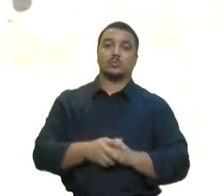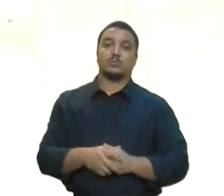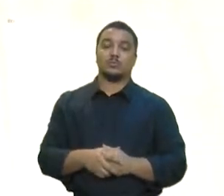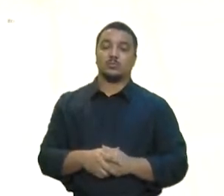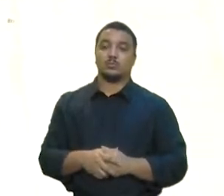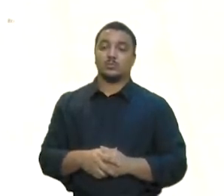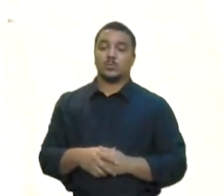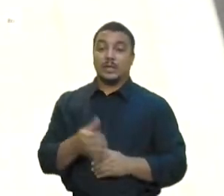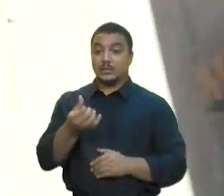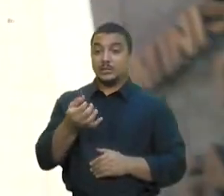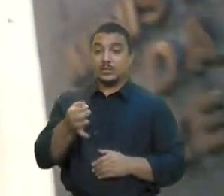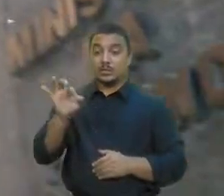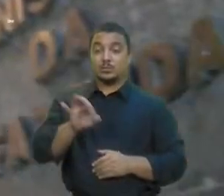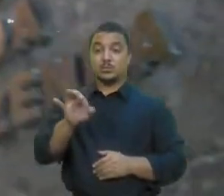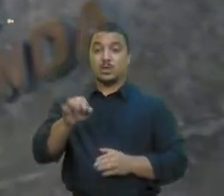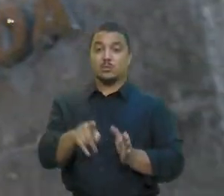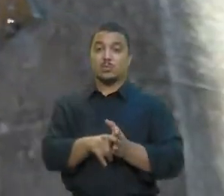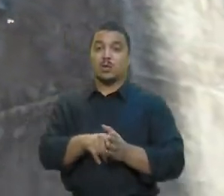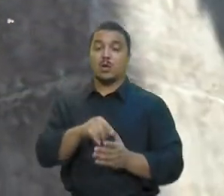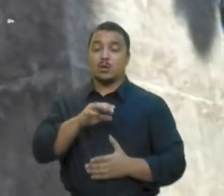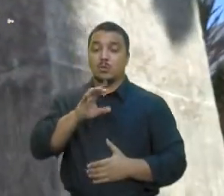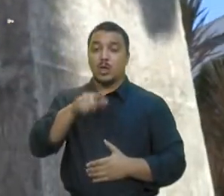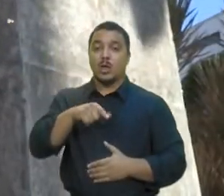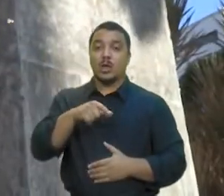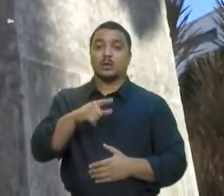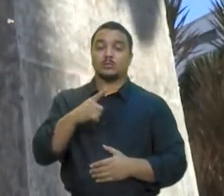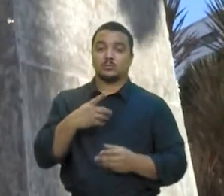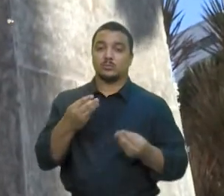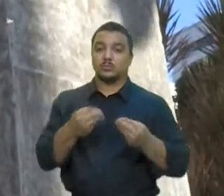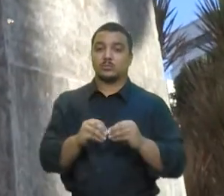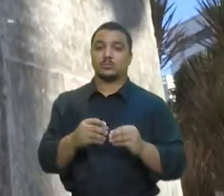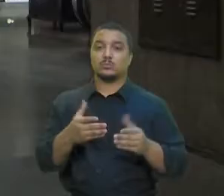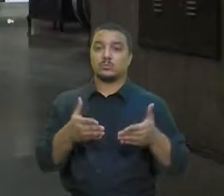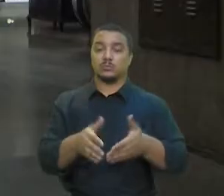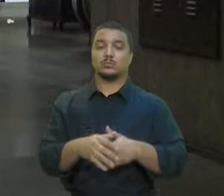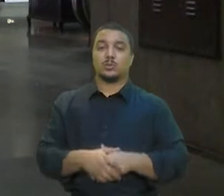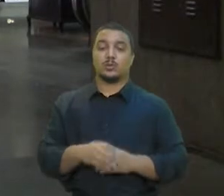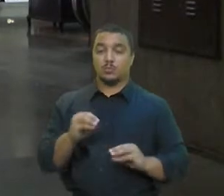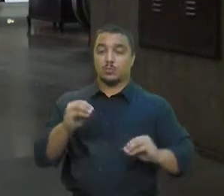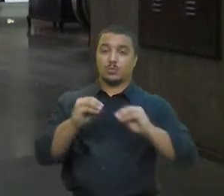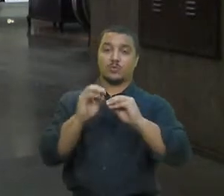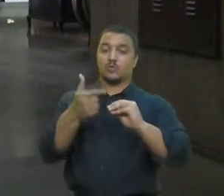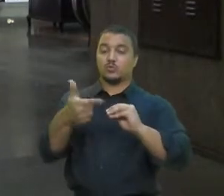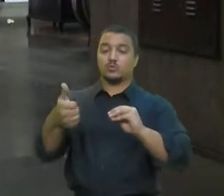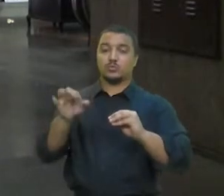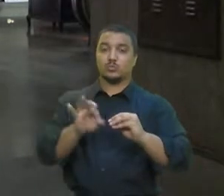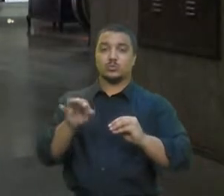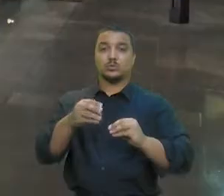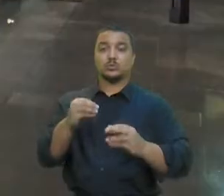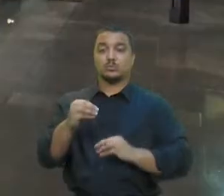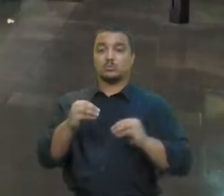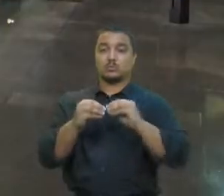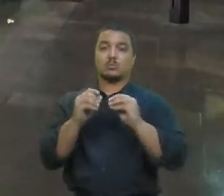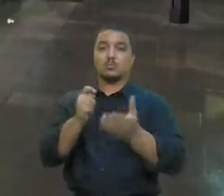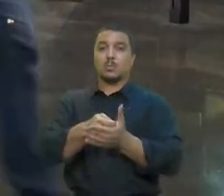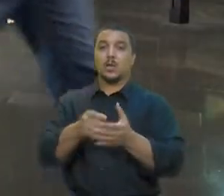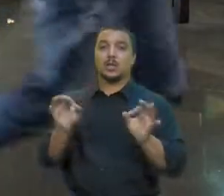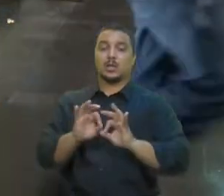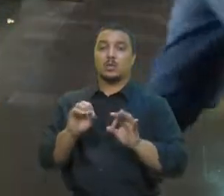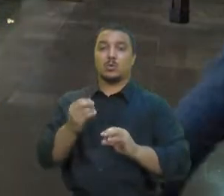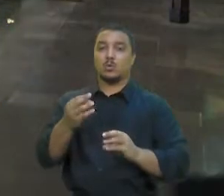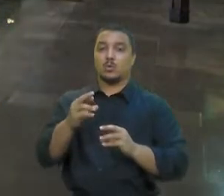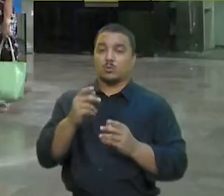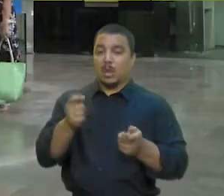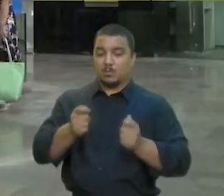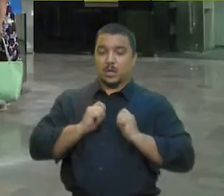60% das declarações terão restituição de imposto. 21% não terão imposto a pagar nem a restituir. E